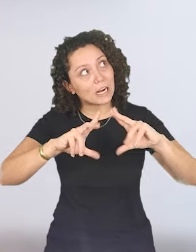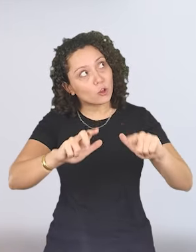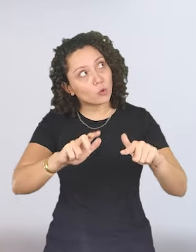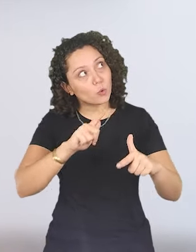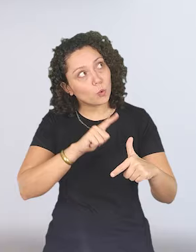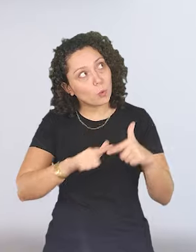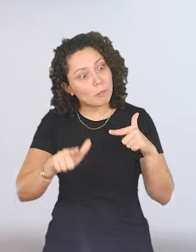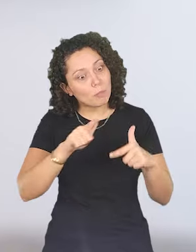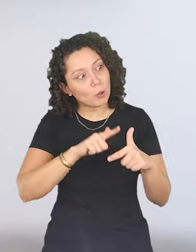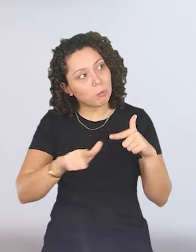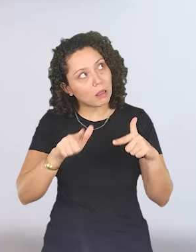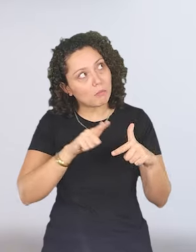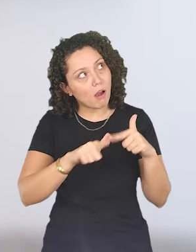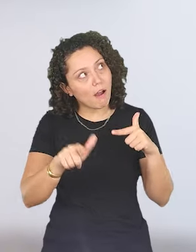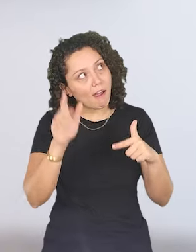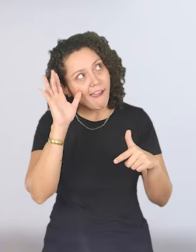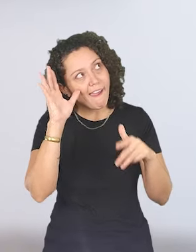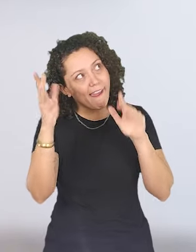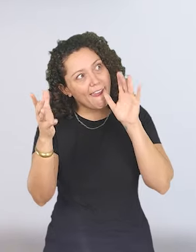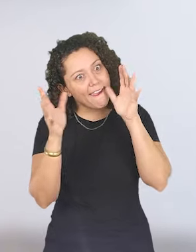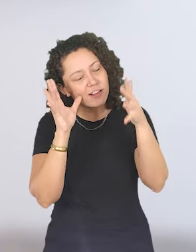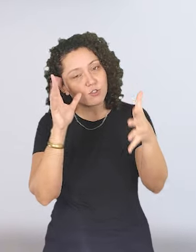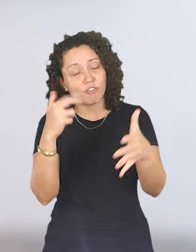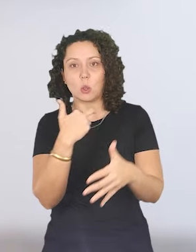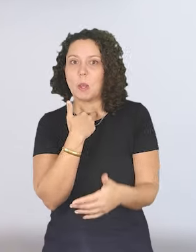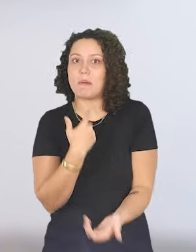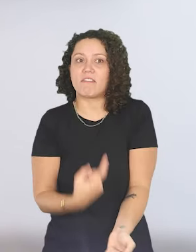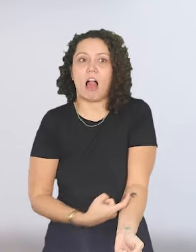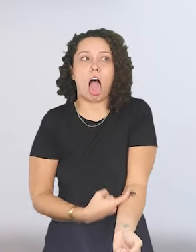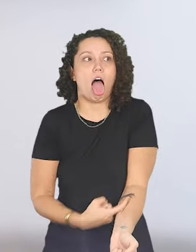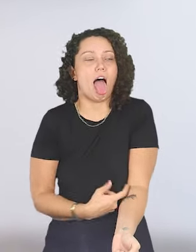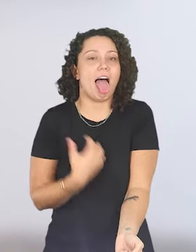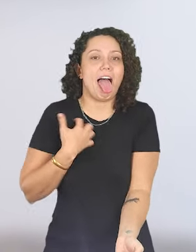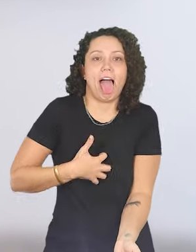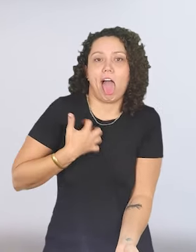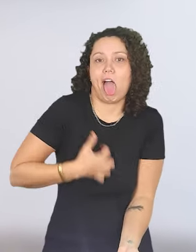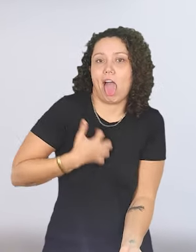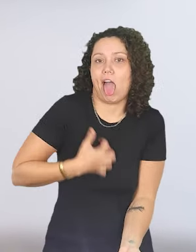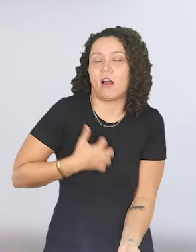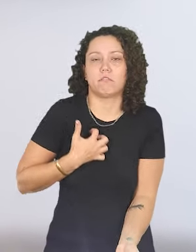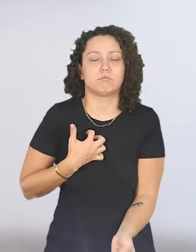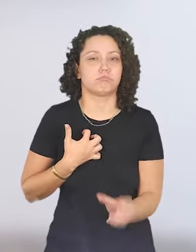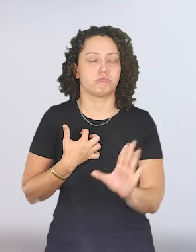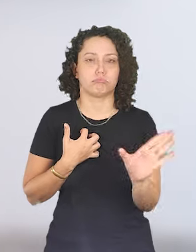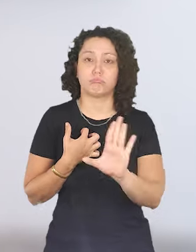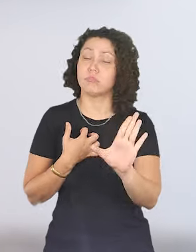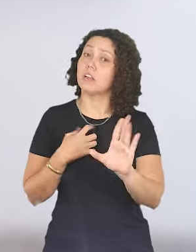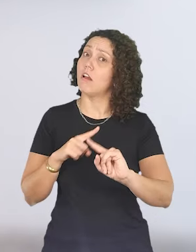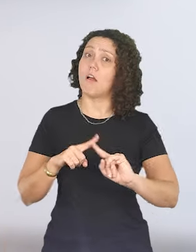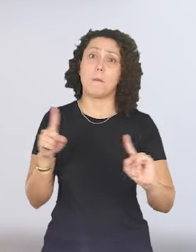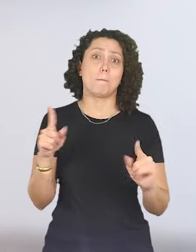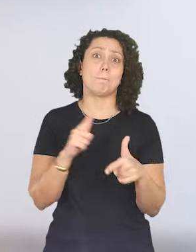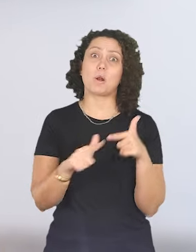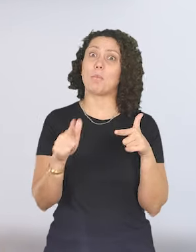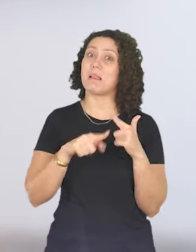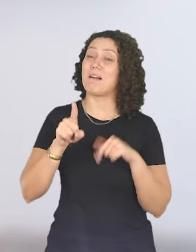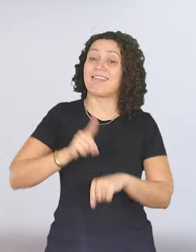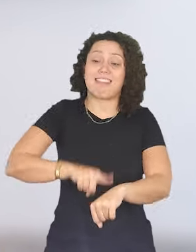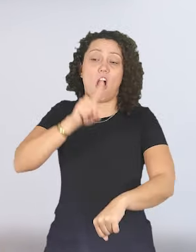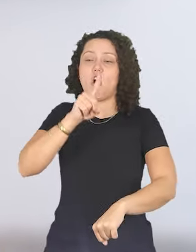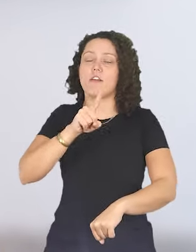e também resolver questões pontuais, sem ficar muito nervoso, né? Sem ficar muito tenso, mas isso